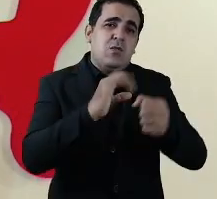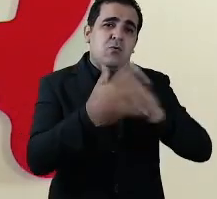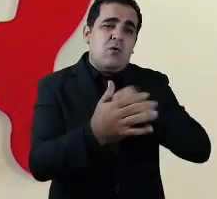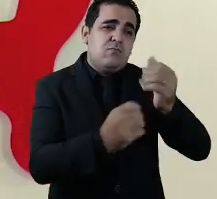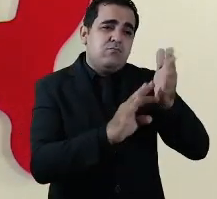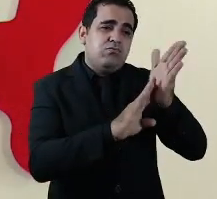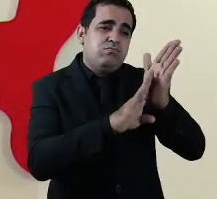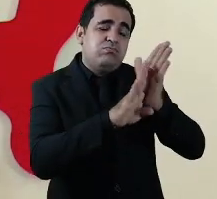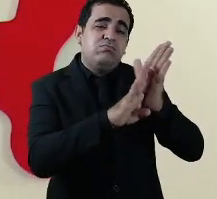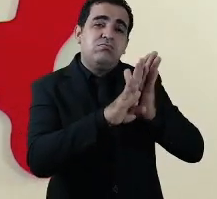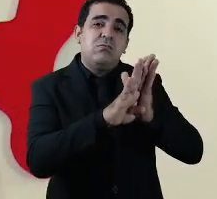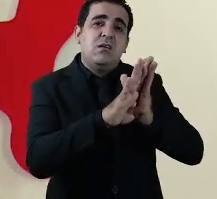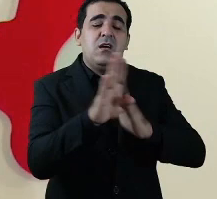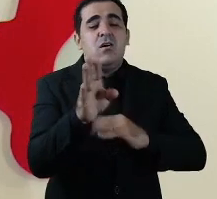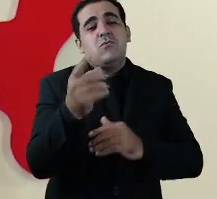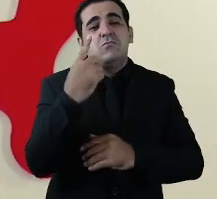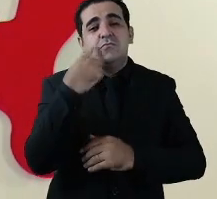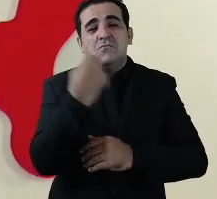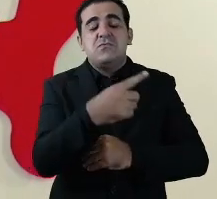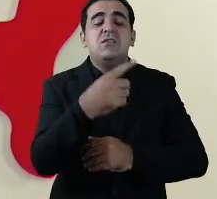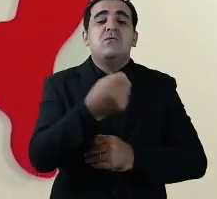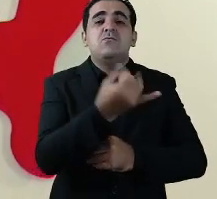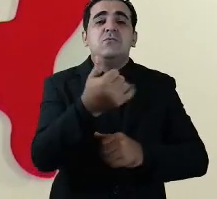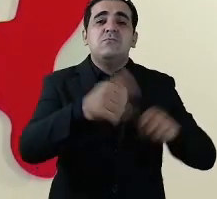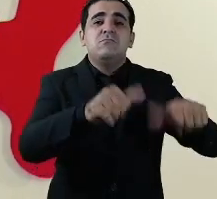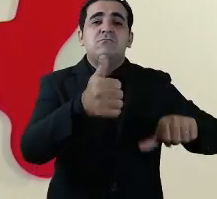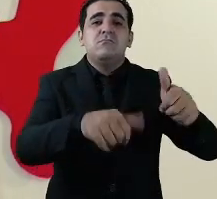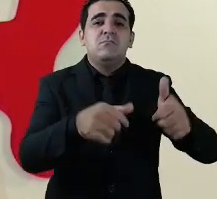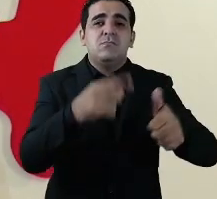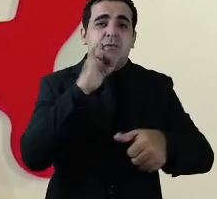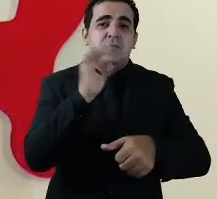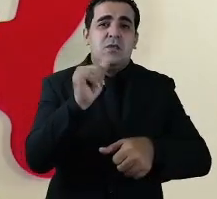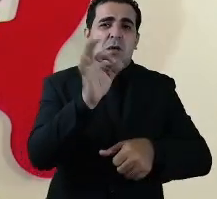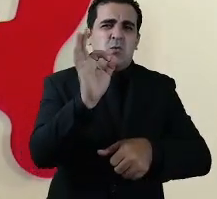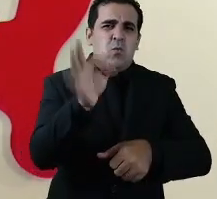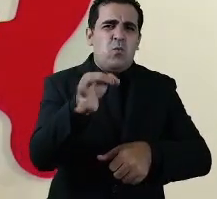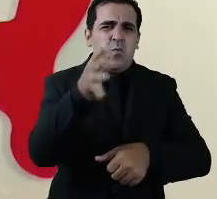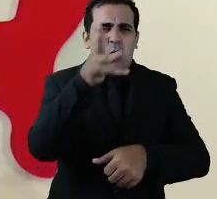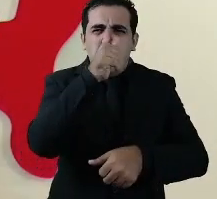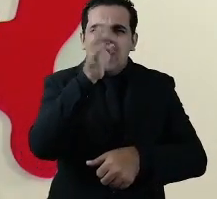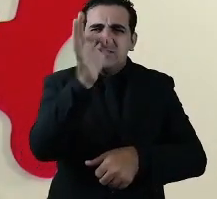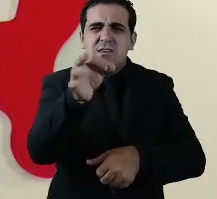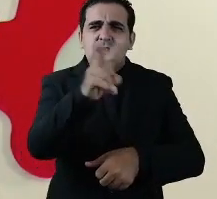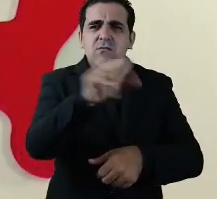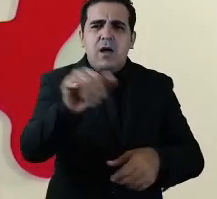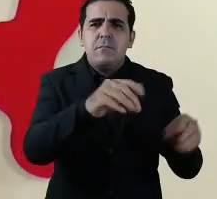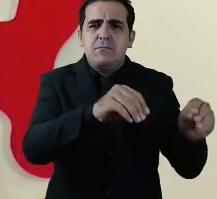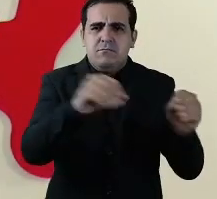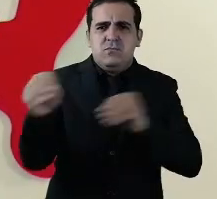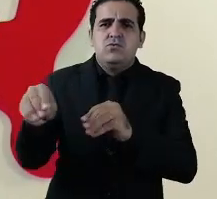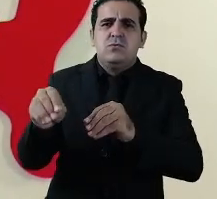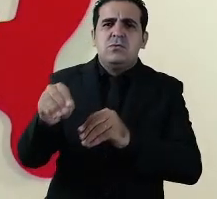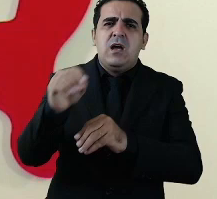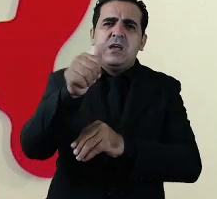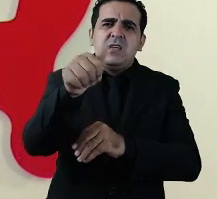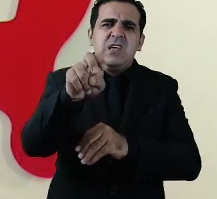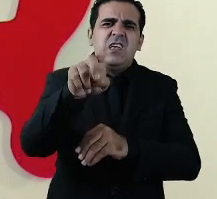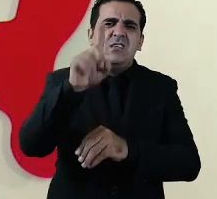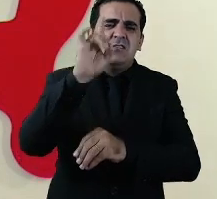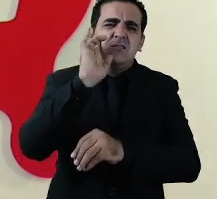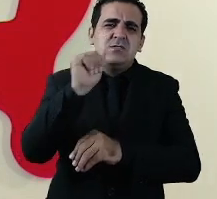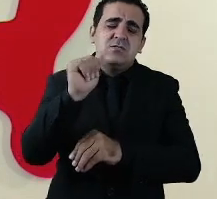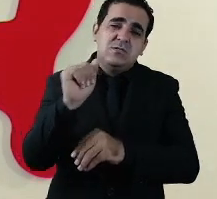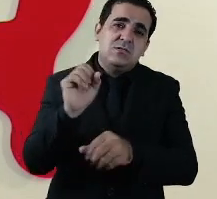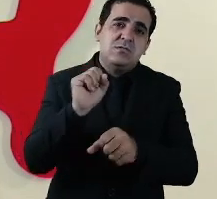teremos daqui a alguns dias mas é quase certo que haverá um adiamento por pelo menos 15 dias